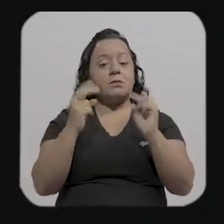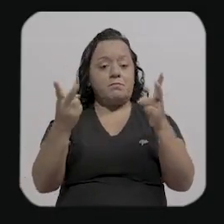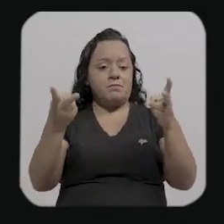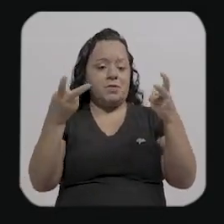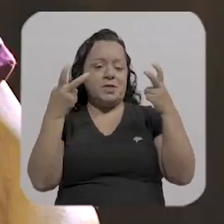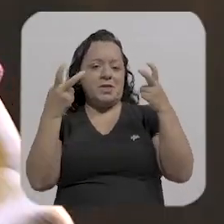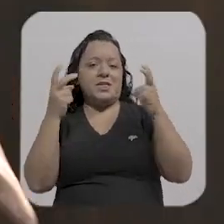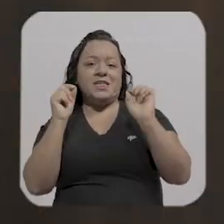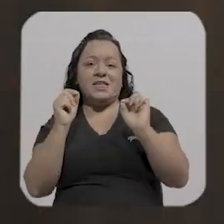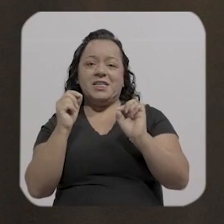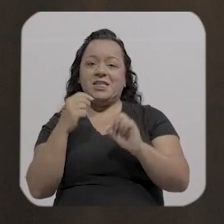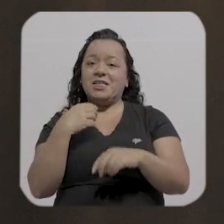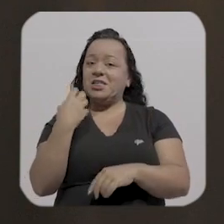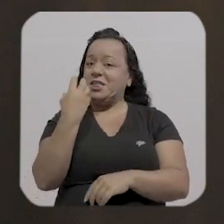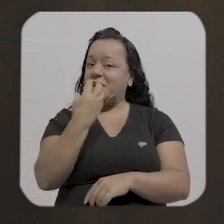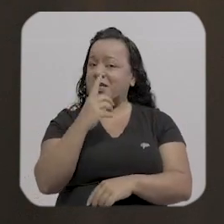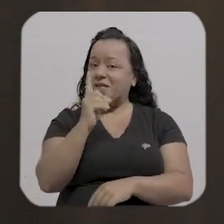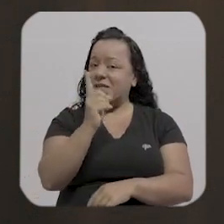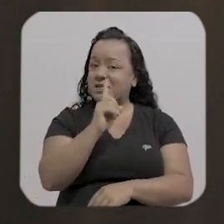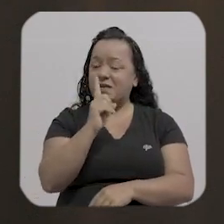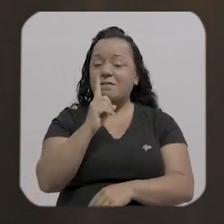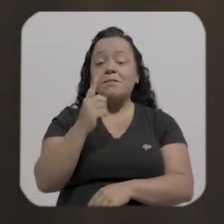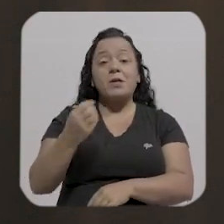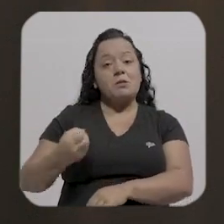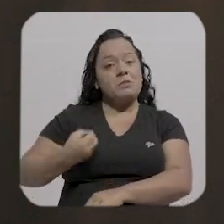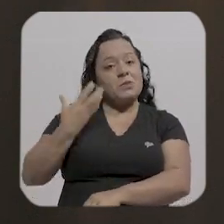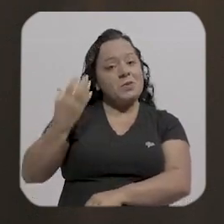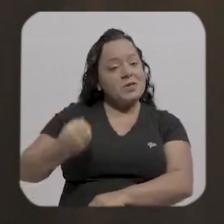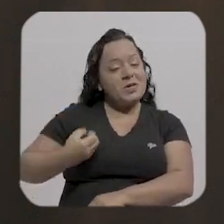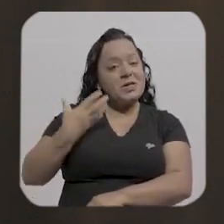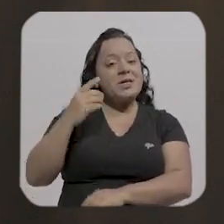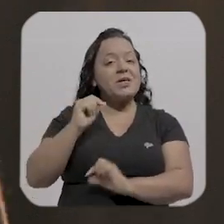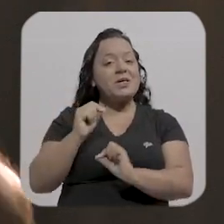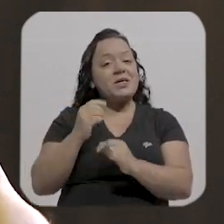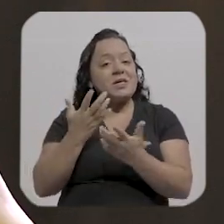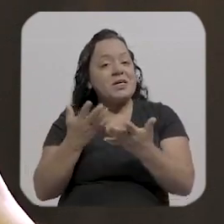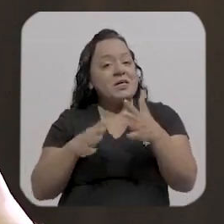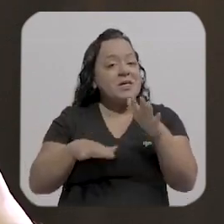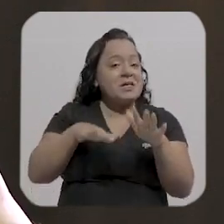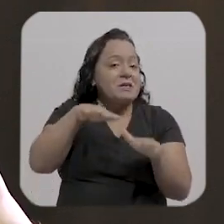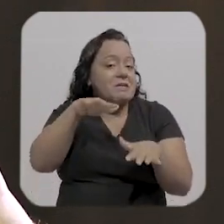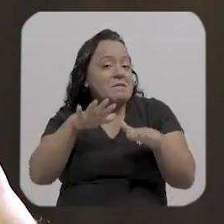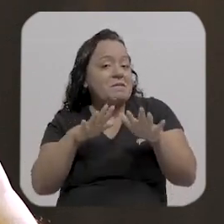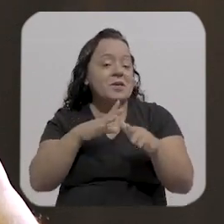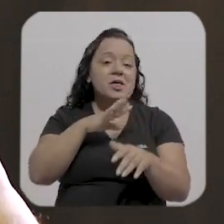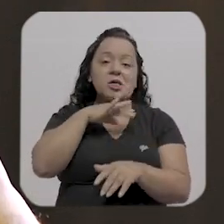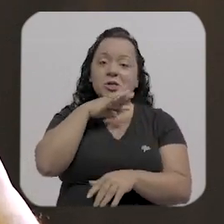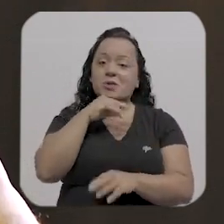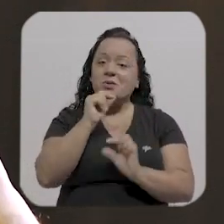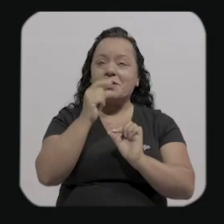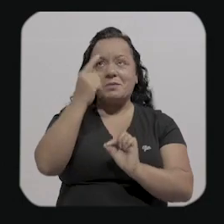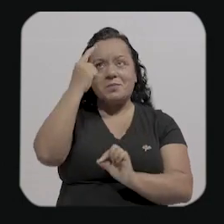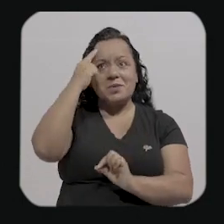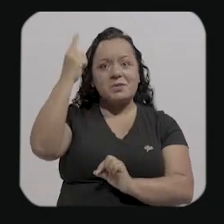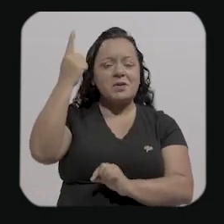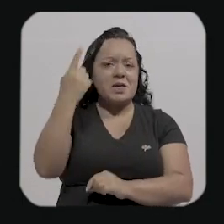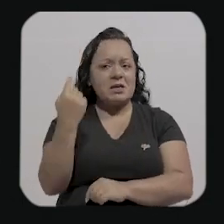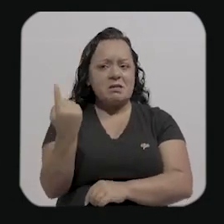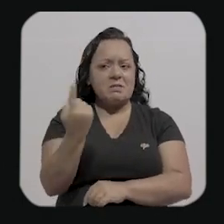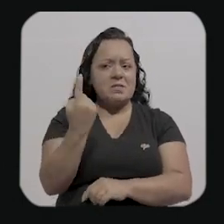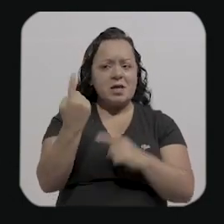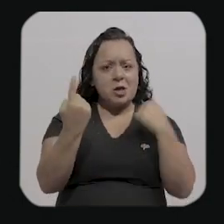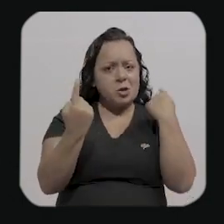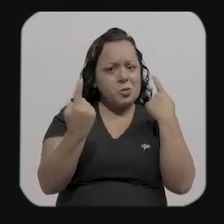soar meio mal assim no sentido de esse cara tá falando sozinho e várias vezes assim então se alguém me cruzou na rua aí